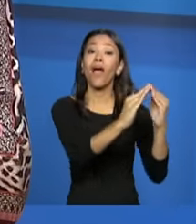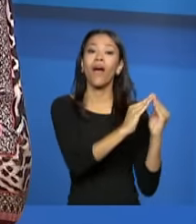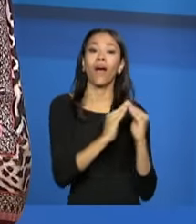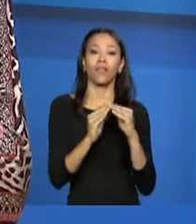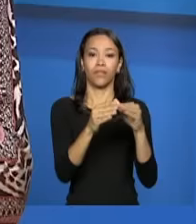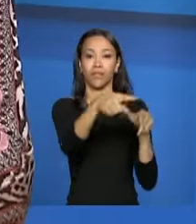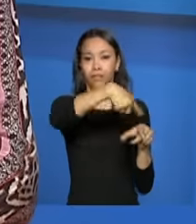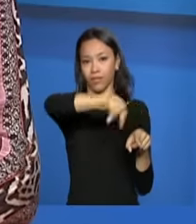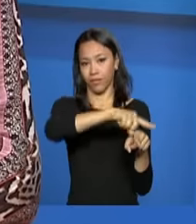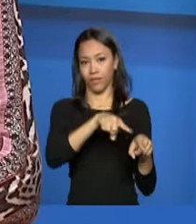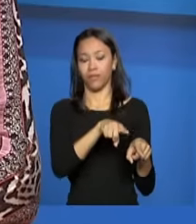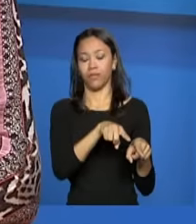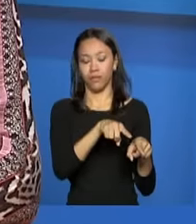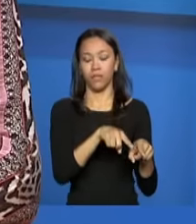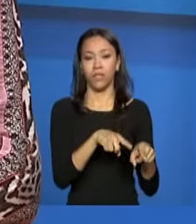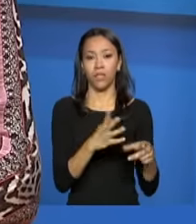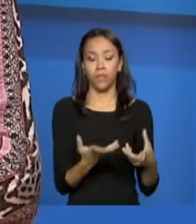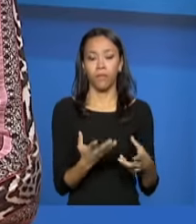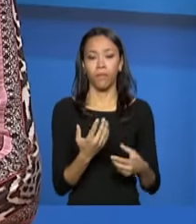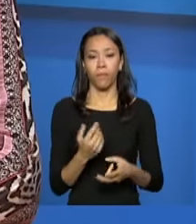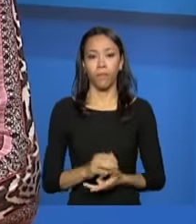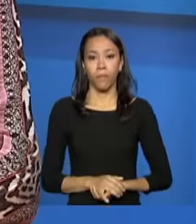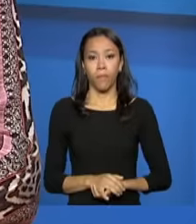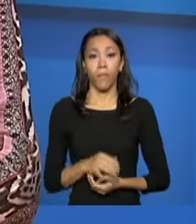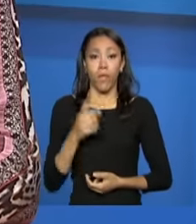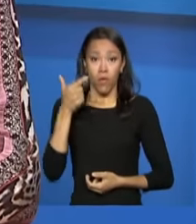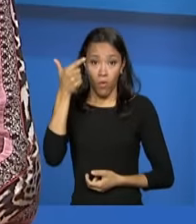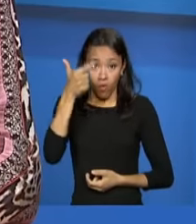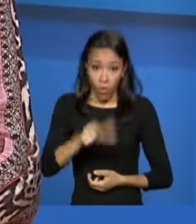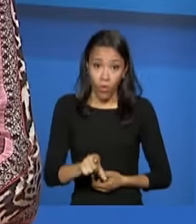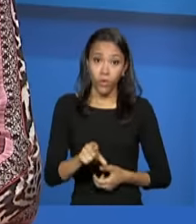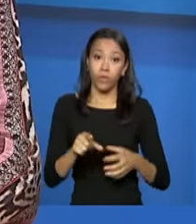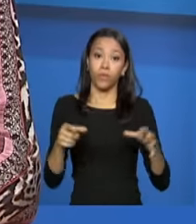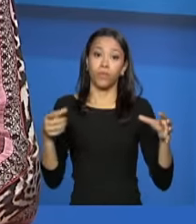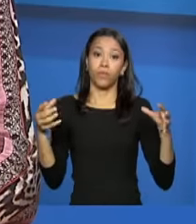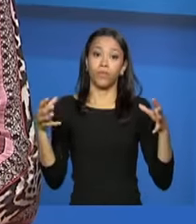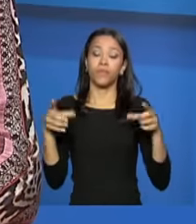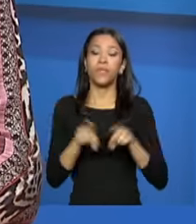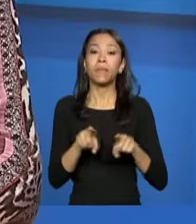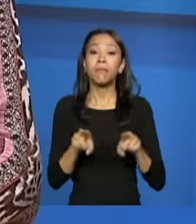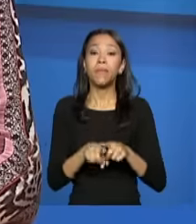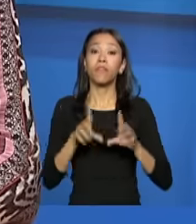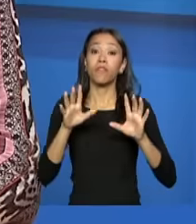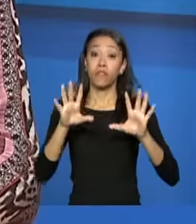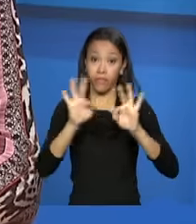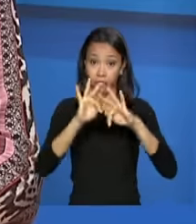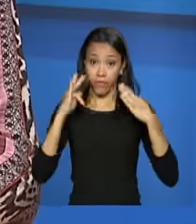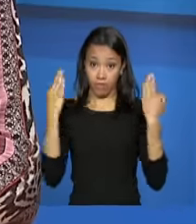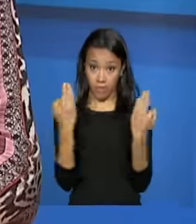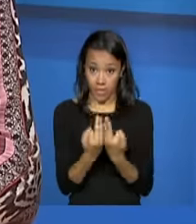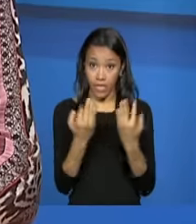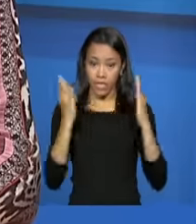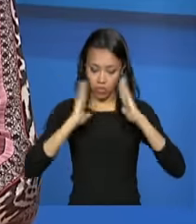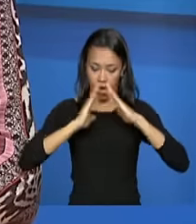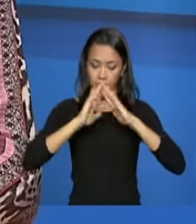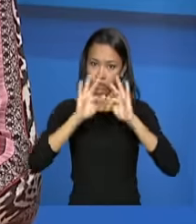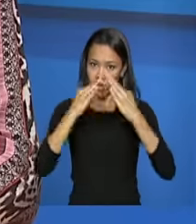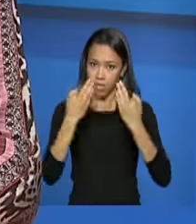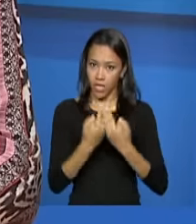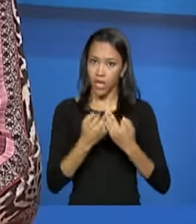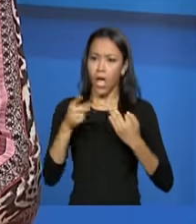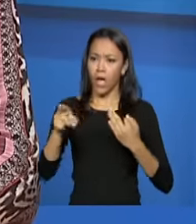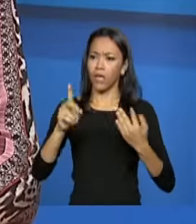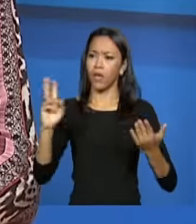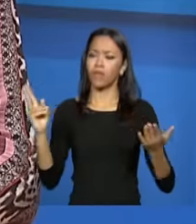lembrar dela. O serviço de acolhimento em família acolhedora, eu acho que nessa perspectiva que a secretária trouxe,